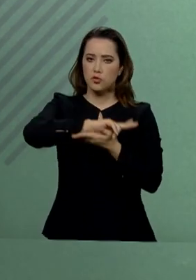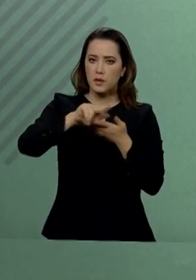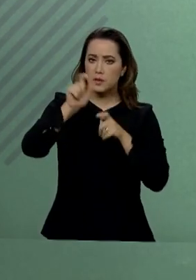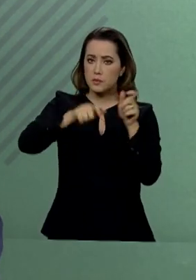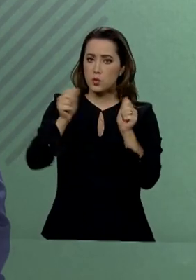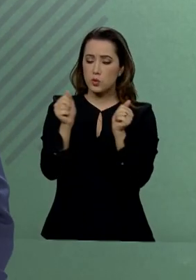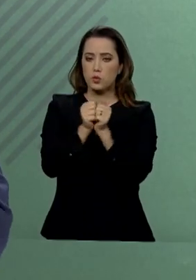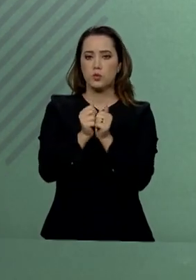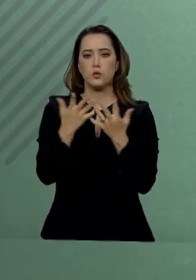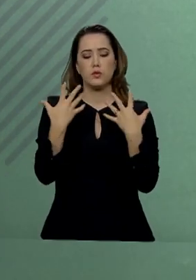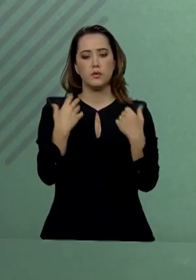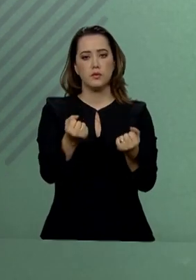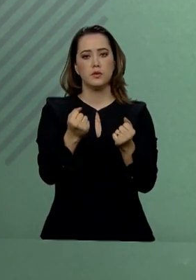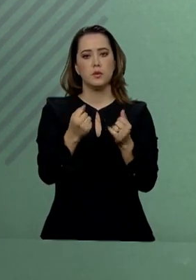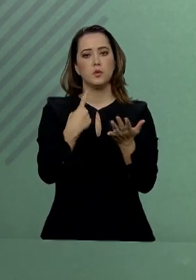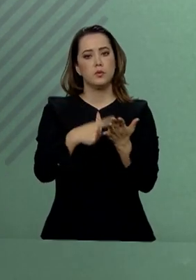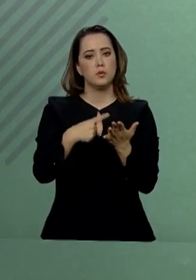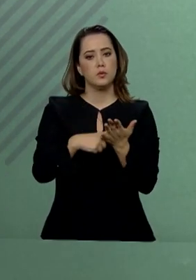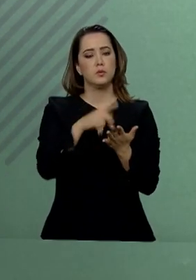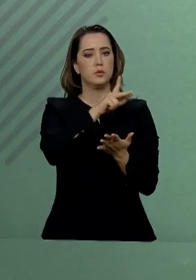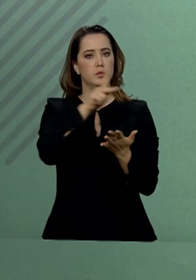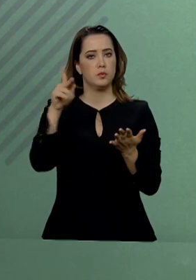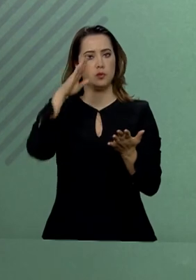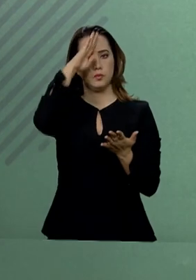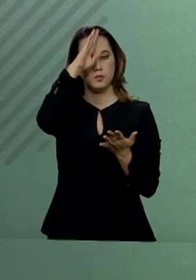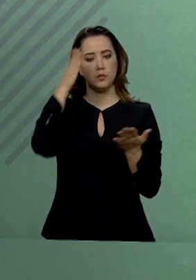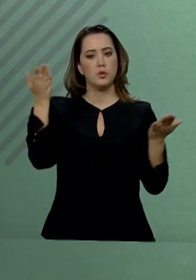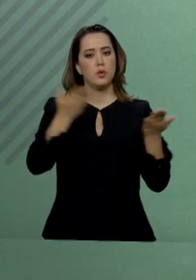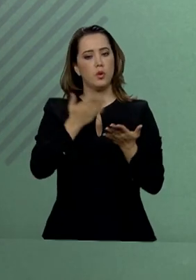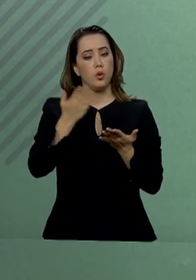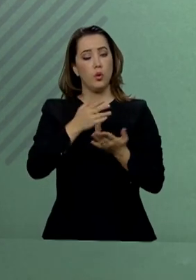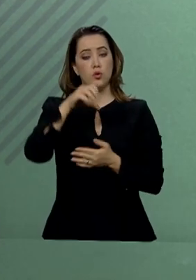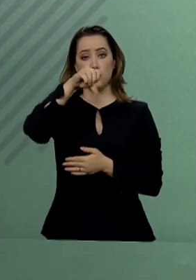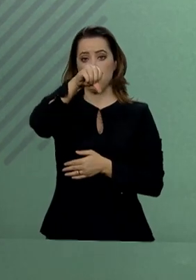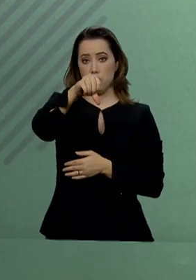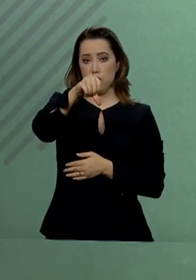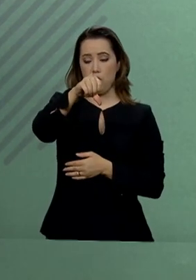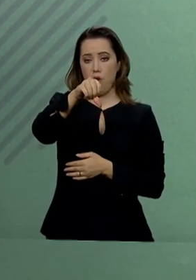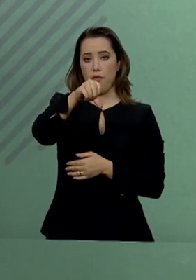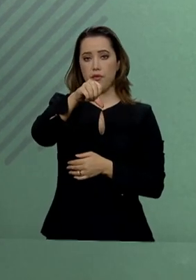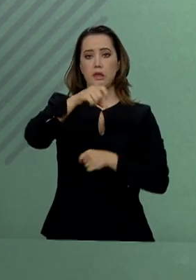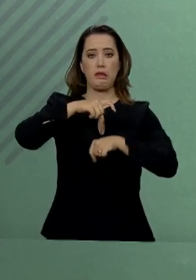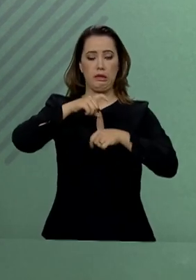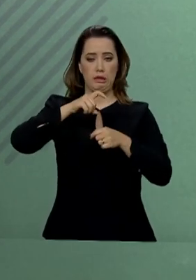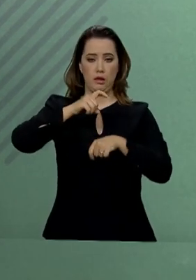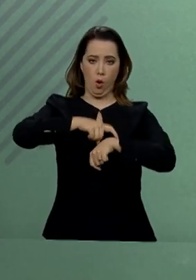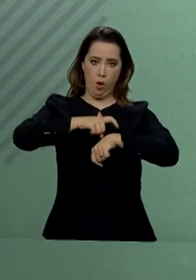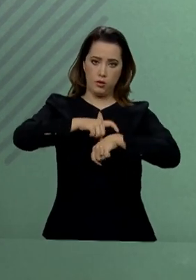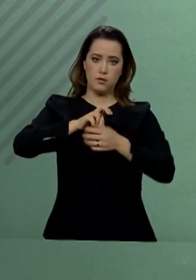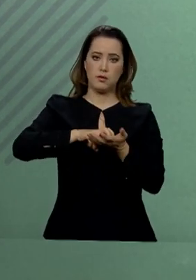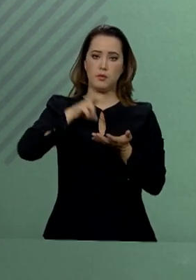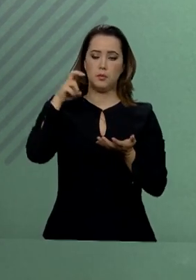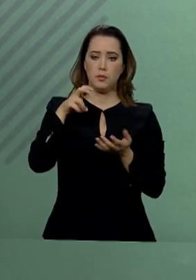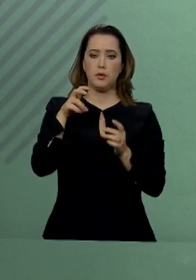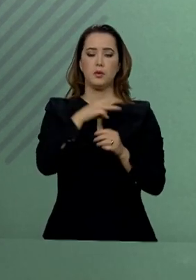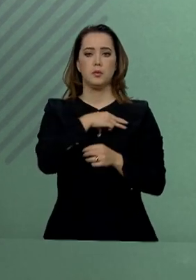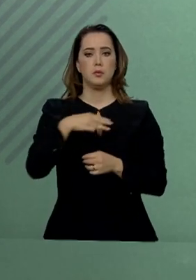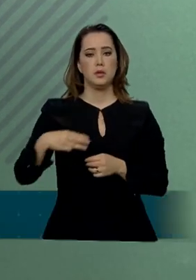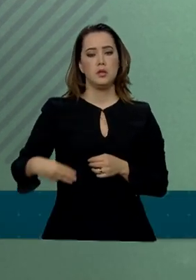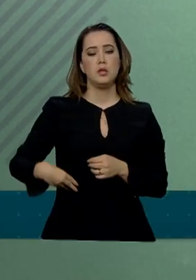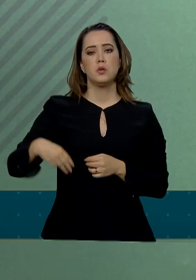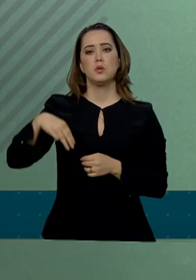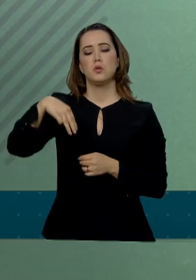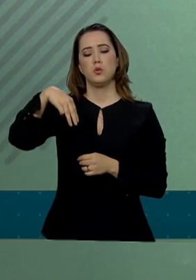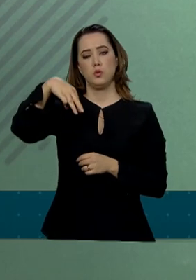Vamos à agenda do presidente. Hoje, às nove horas, o ministro Ernesto Araújo, acompanhado do ministro Paulo Guedes